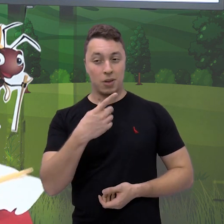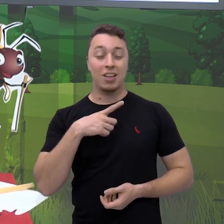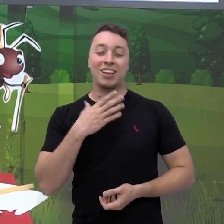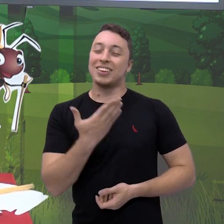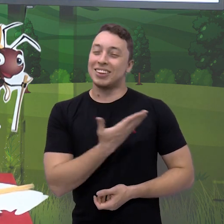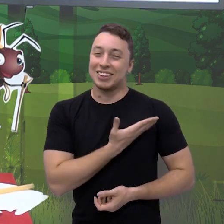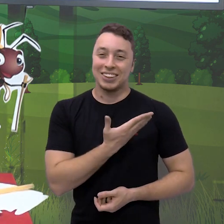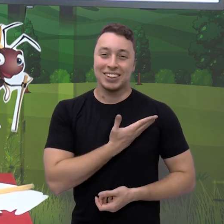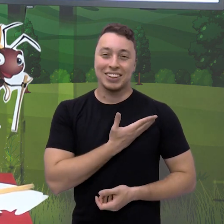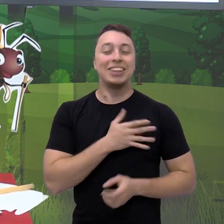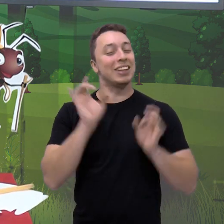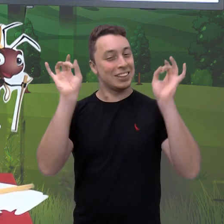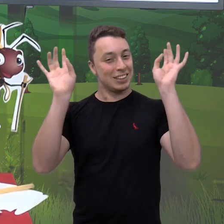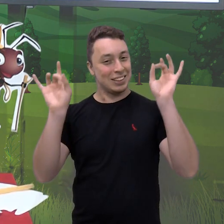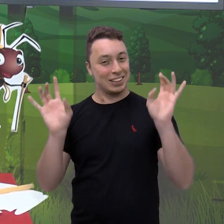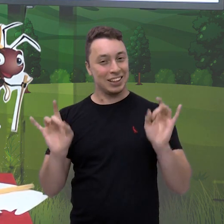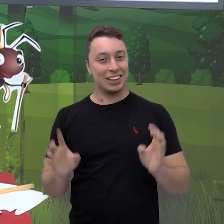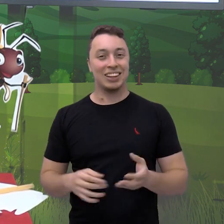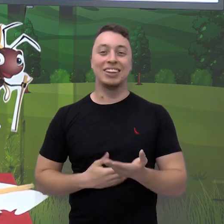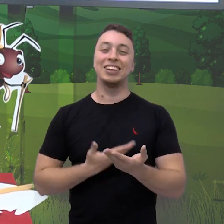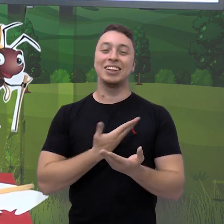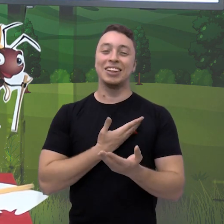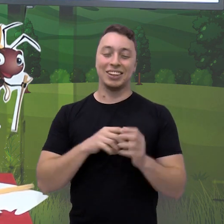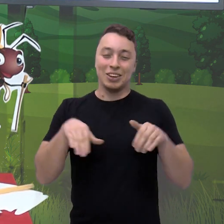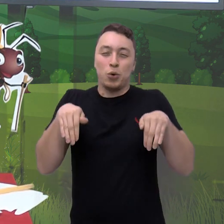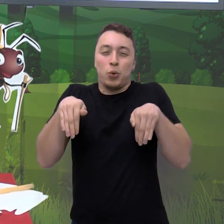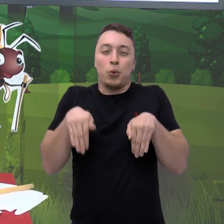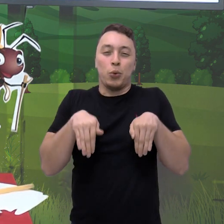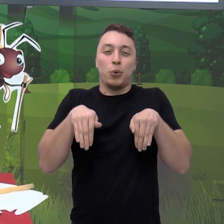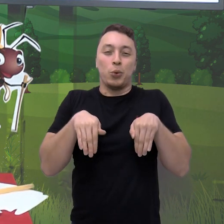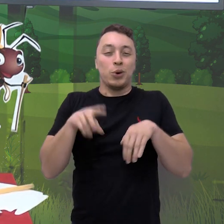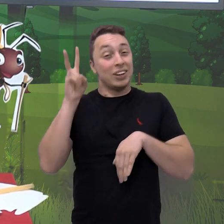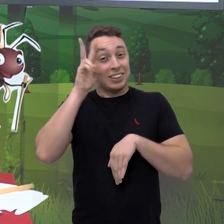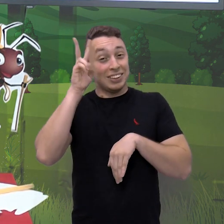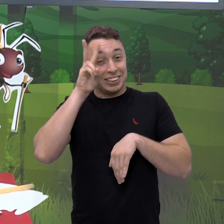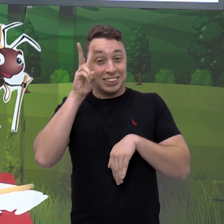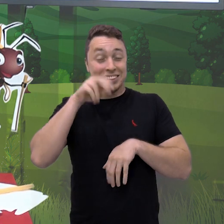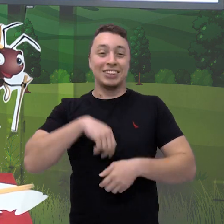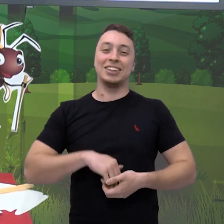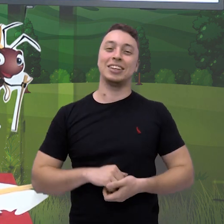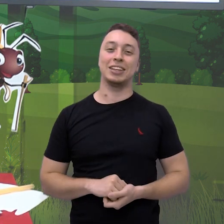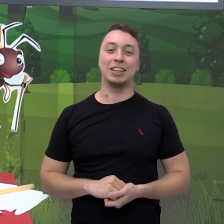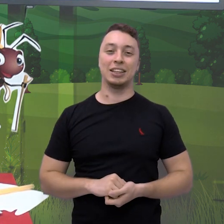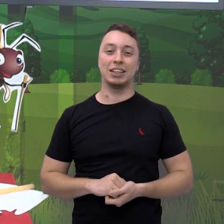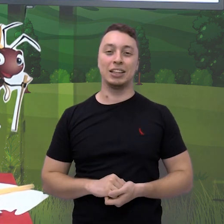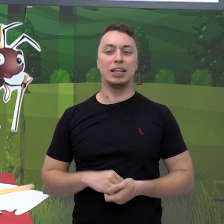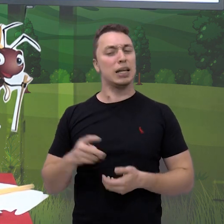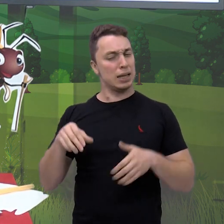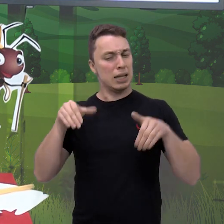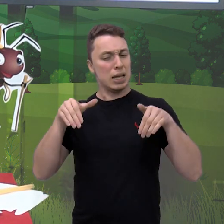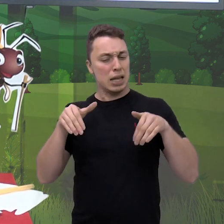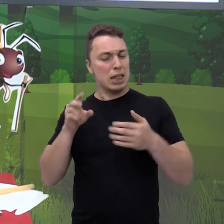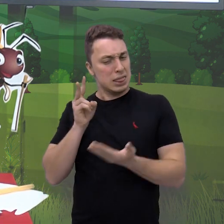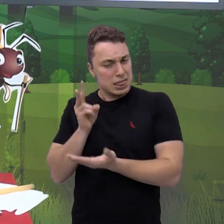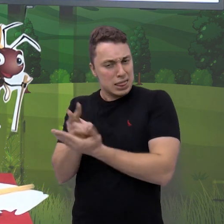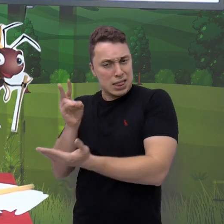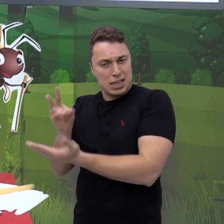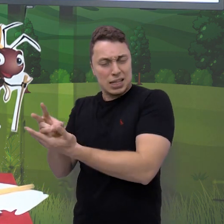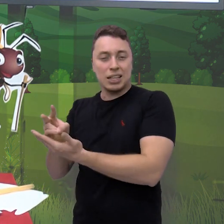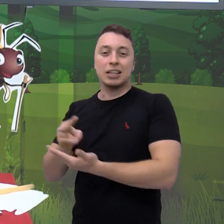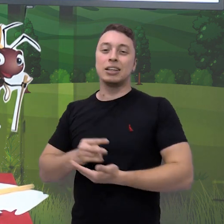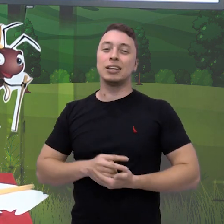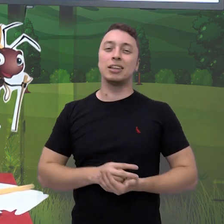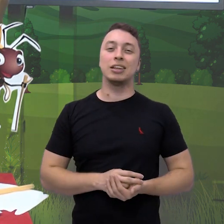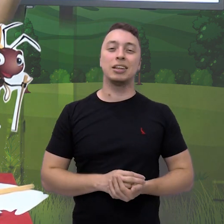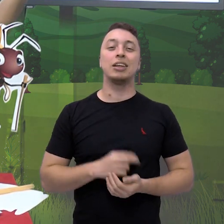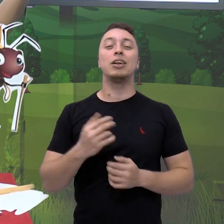amiguinho bem especial, é o nosso canguruzinho. Lembram dele? Ele aparece sempre, continua sempre,